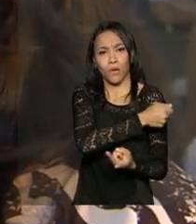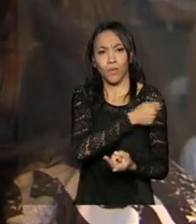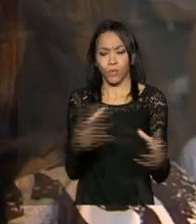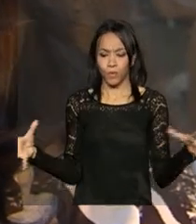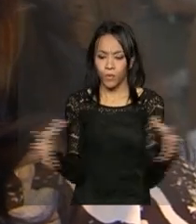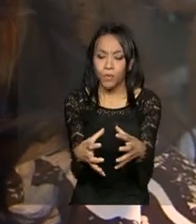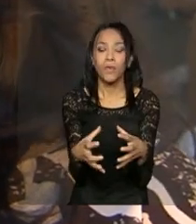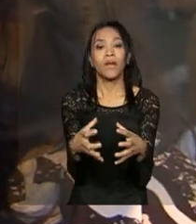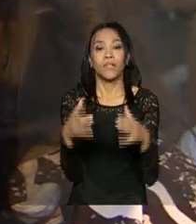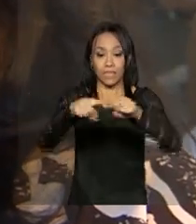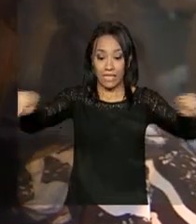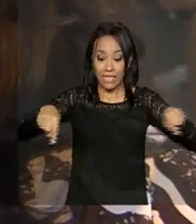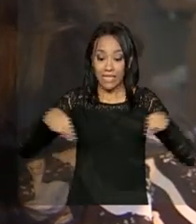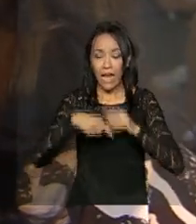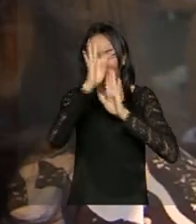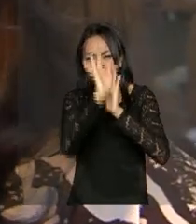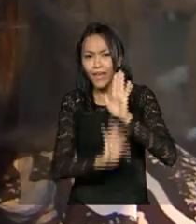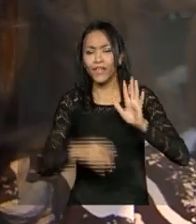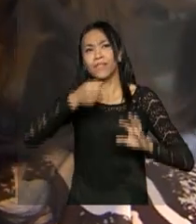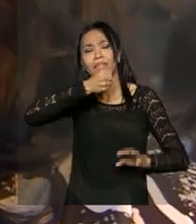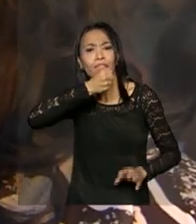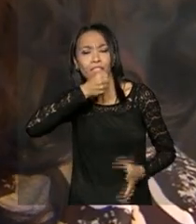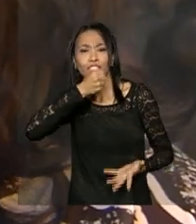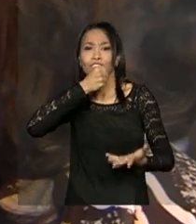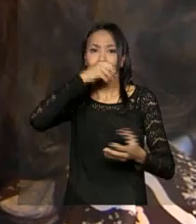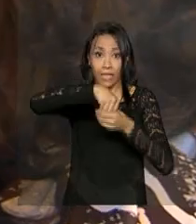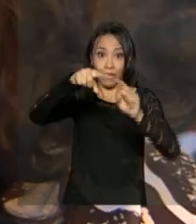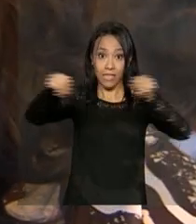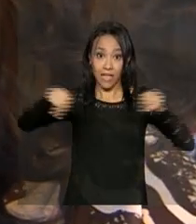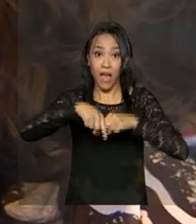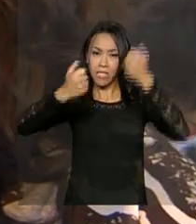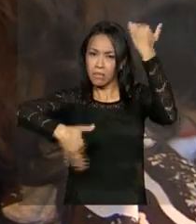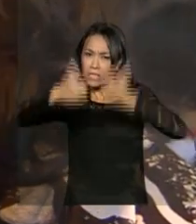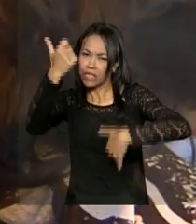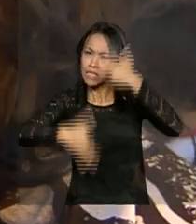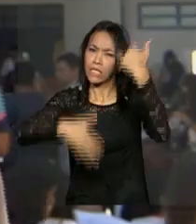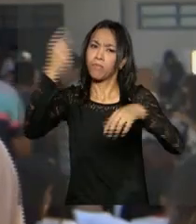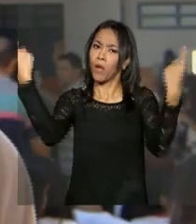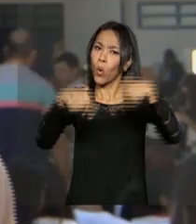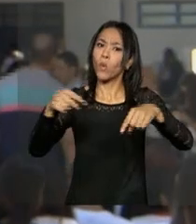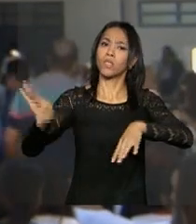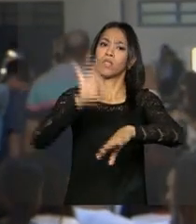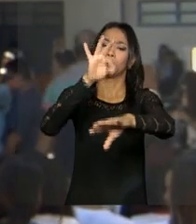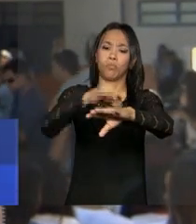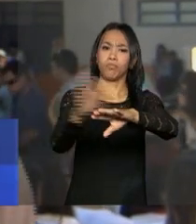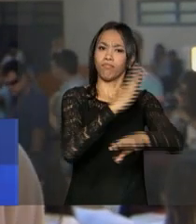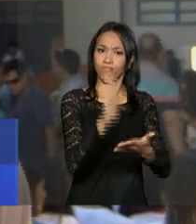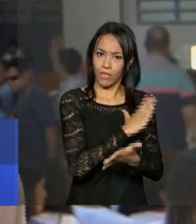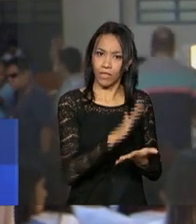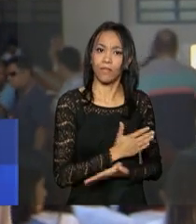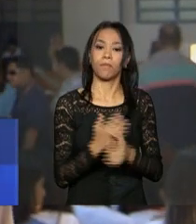professores levaram para a sala de aula textos, entrevistas a respeito do combate ao mosquito Aedes aegypti. Eu acho que é importante